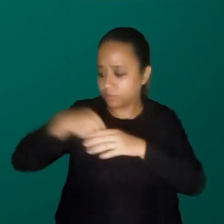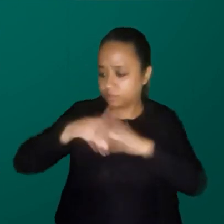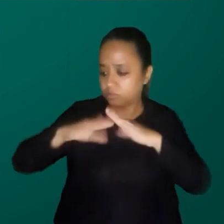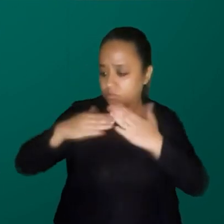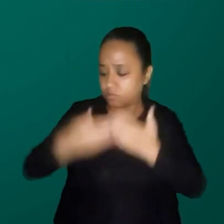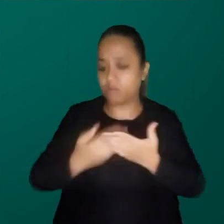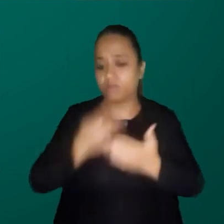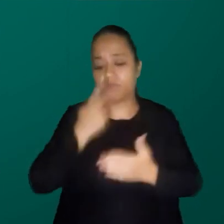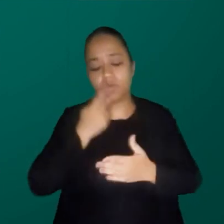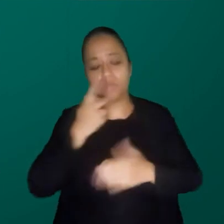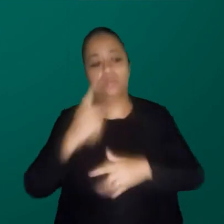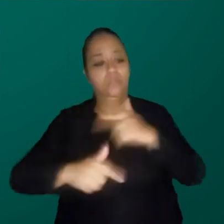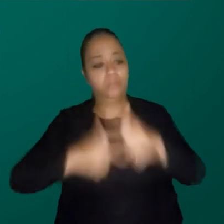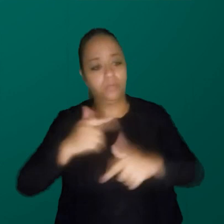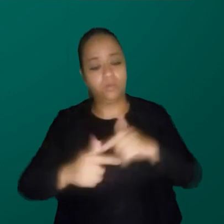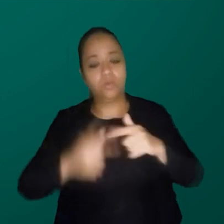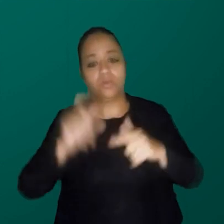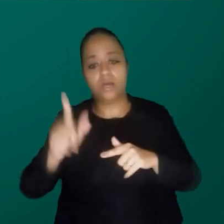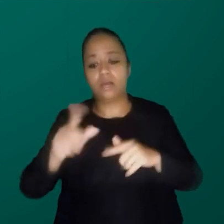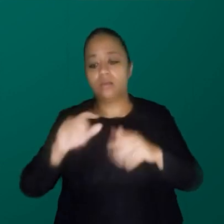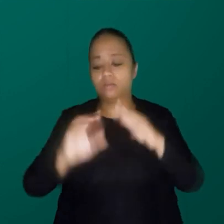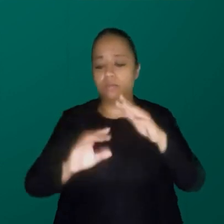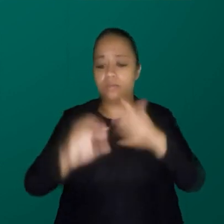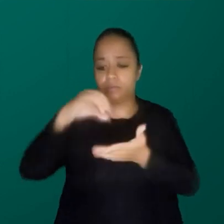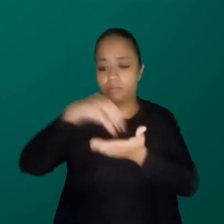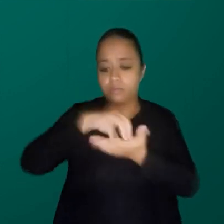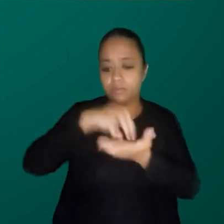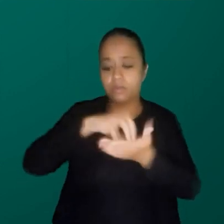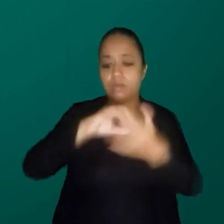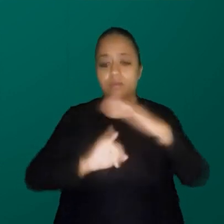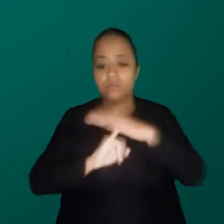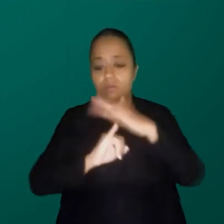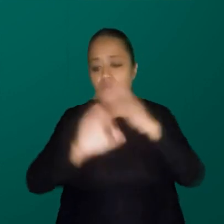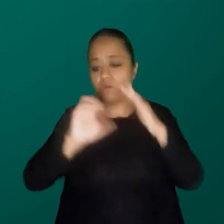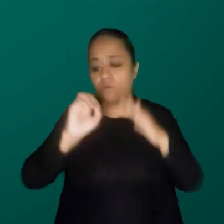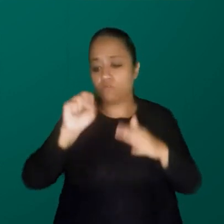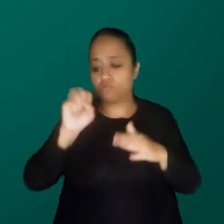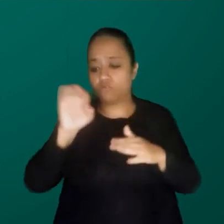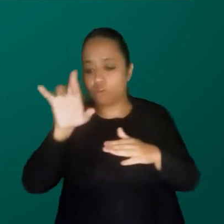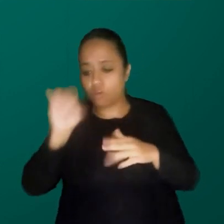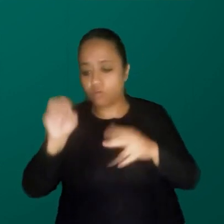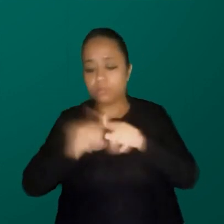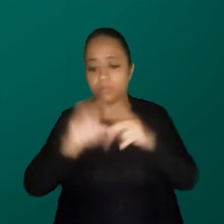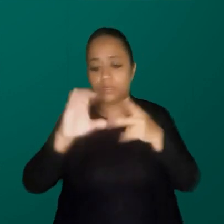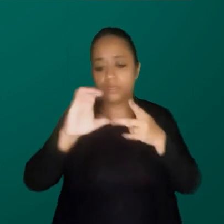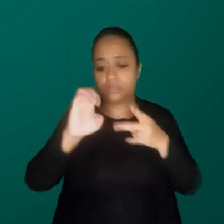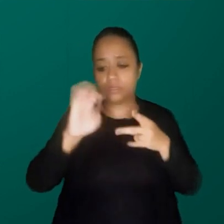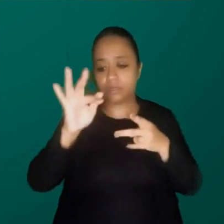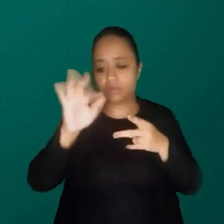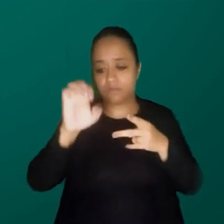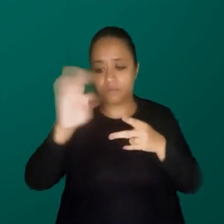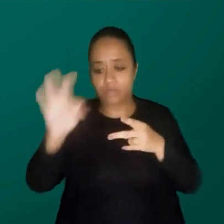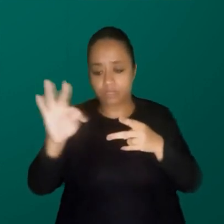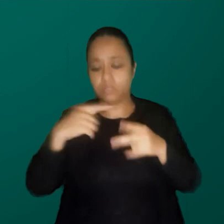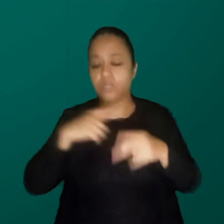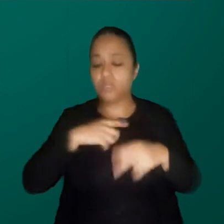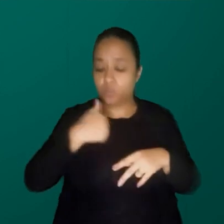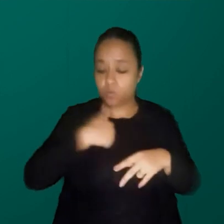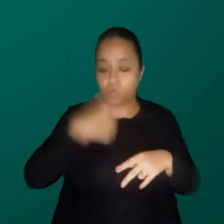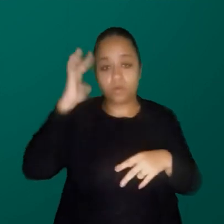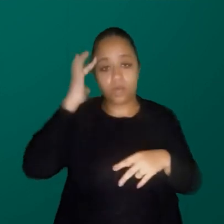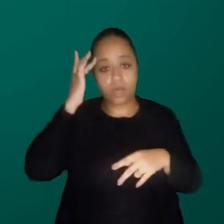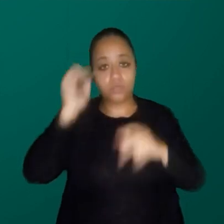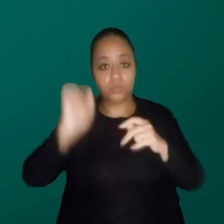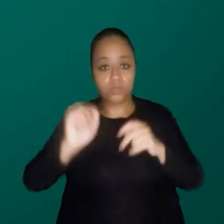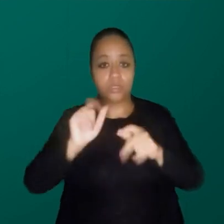falou que trabalhou na Fundação Osório e no Cefete. Bom, primeiro, eu particularmente acho que